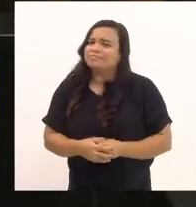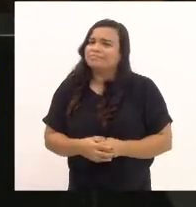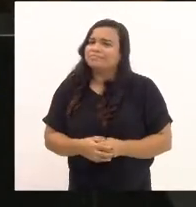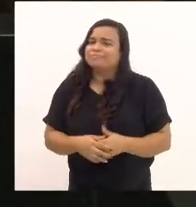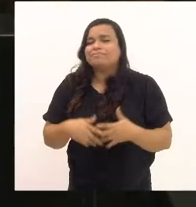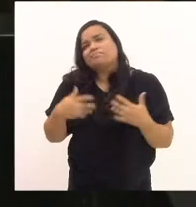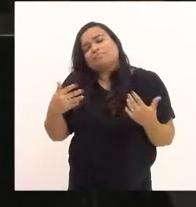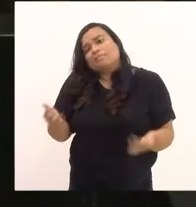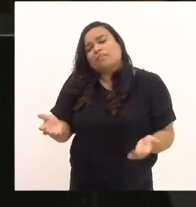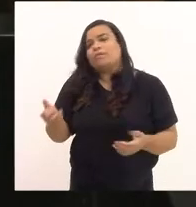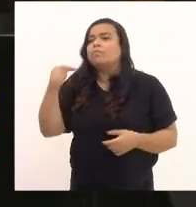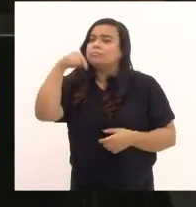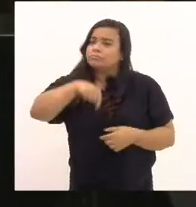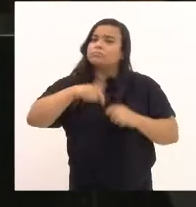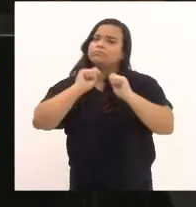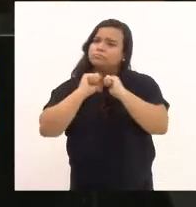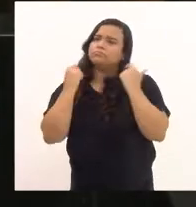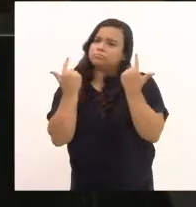esta casa,